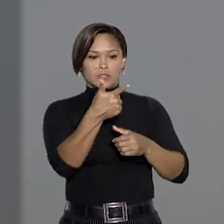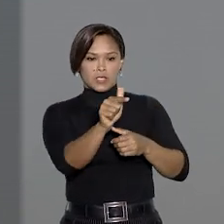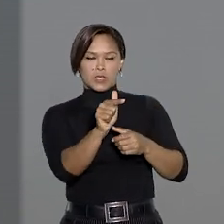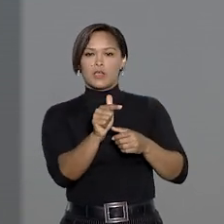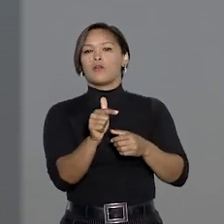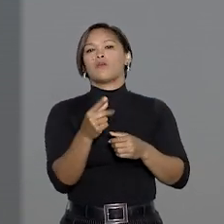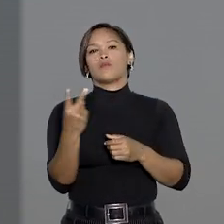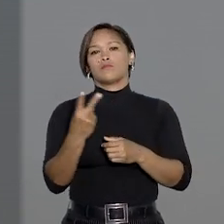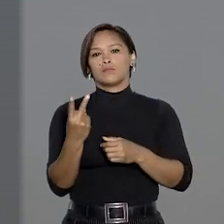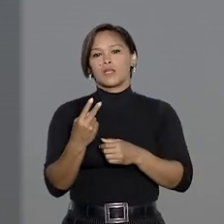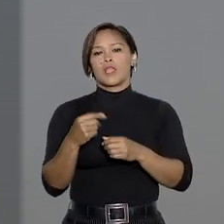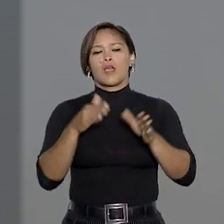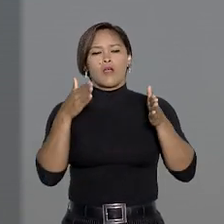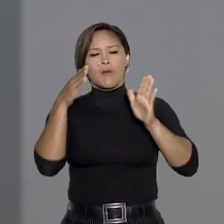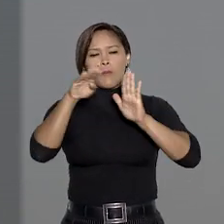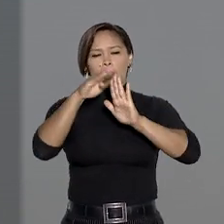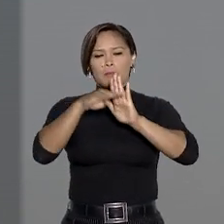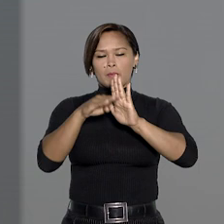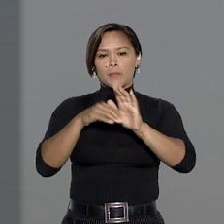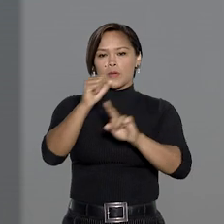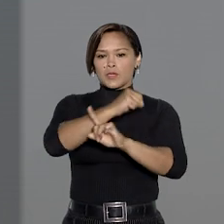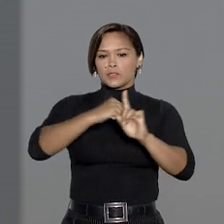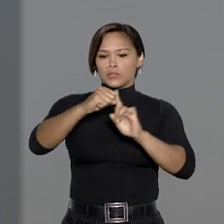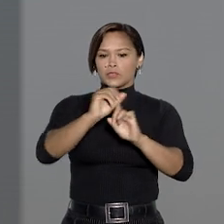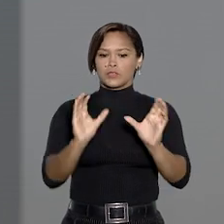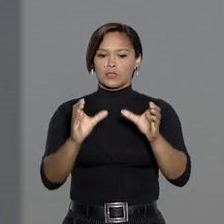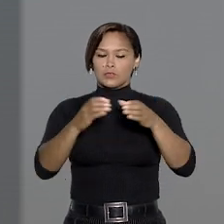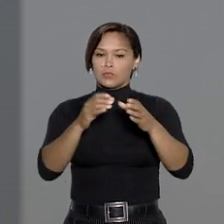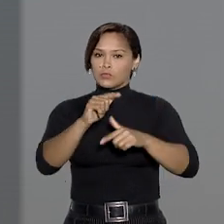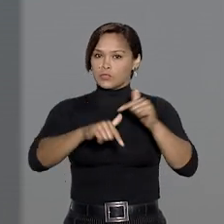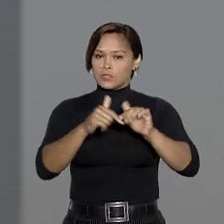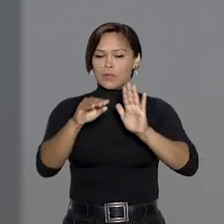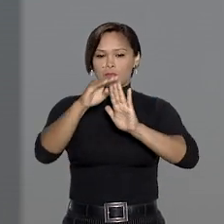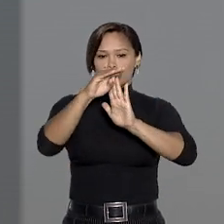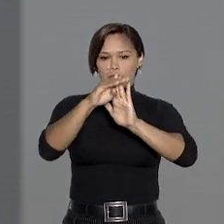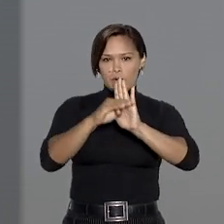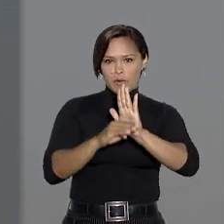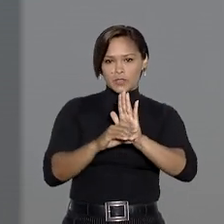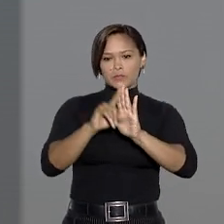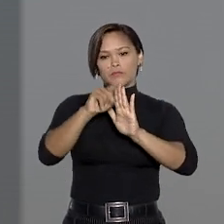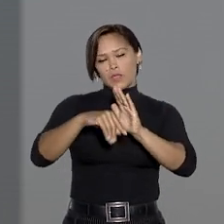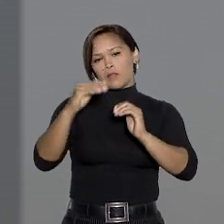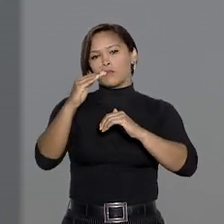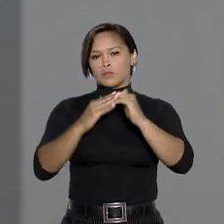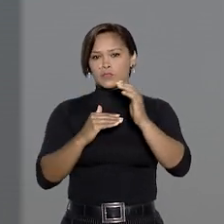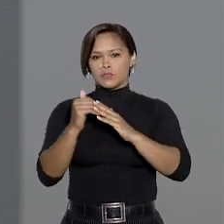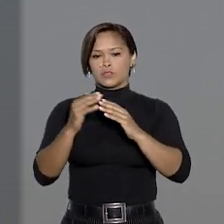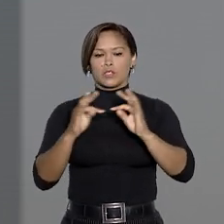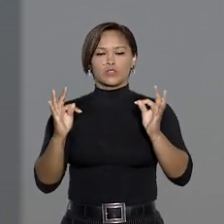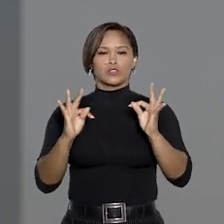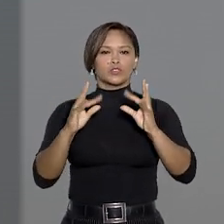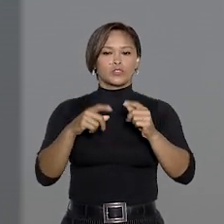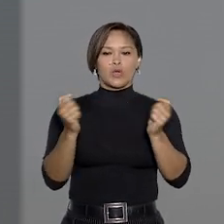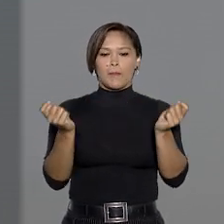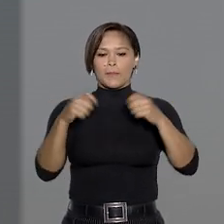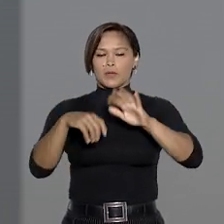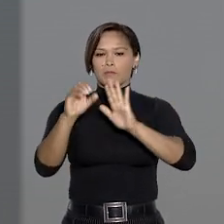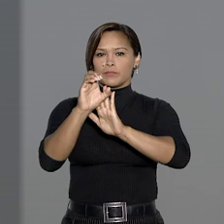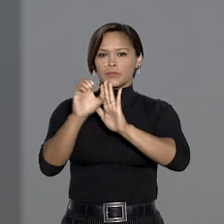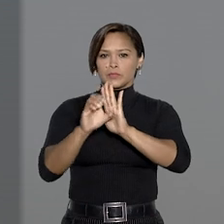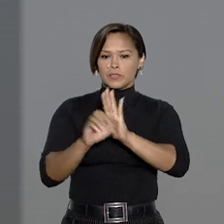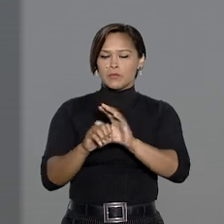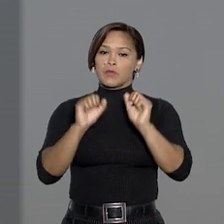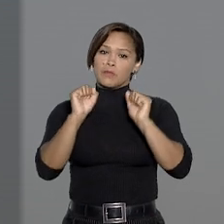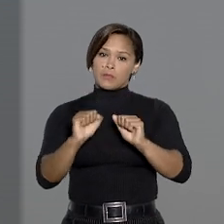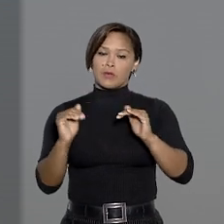e outra relacionada aos objetivos sociais da entidade e ao preenchimento pelo profissional das condições estatutárias,